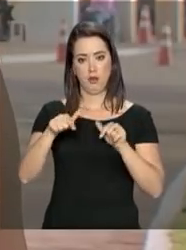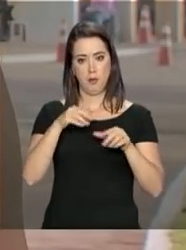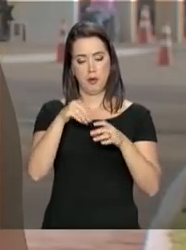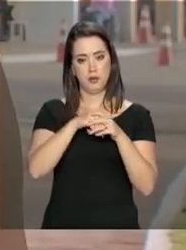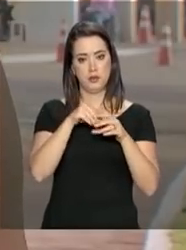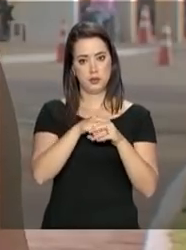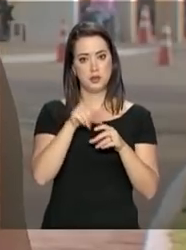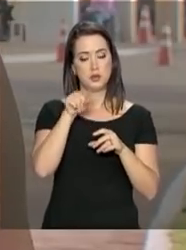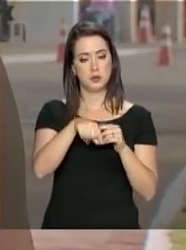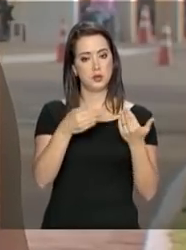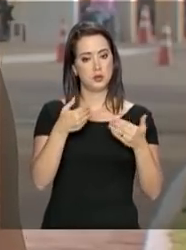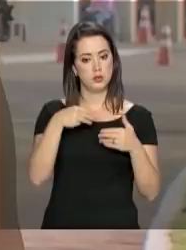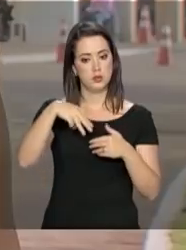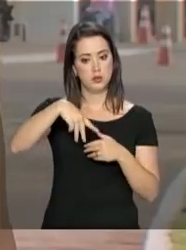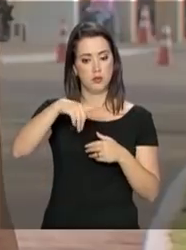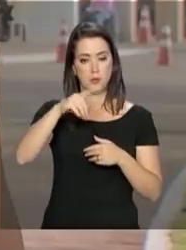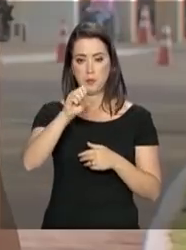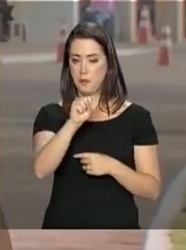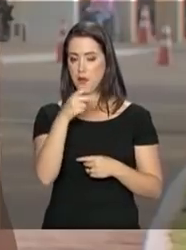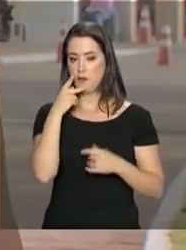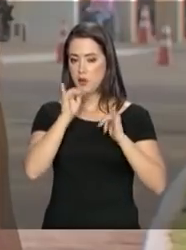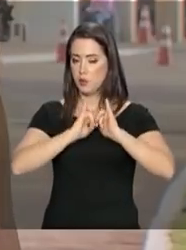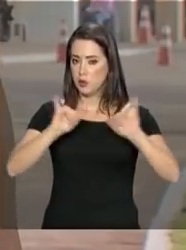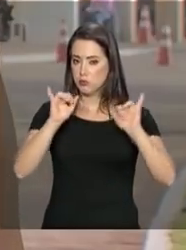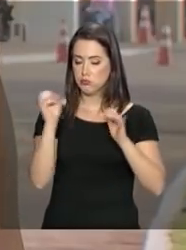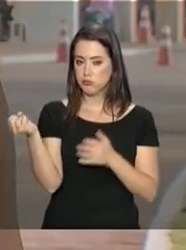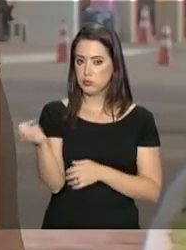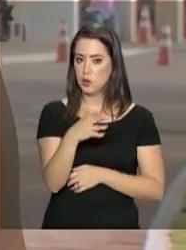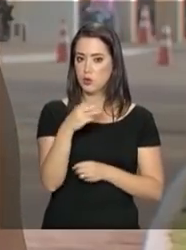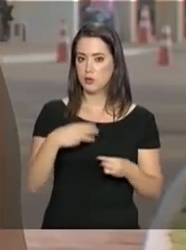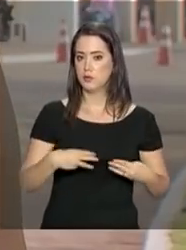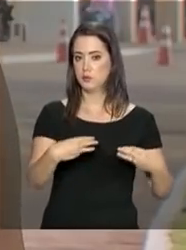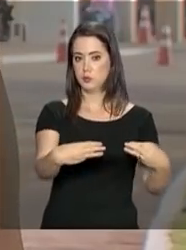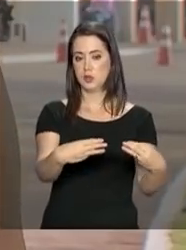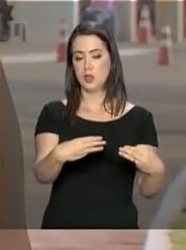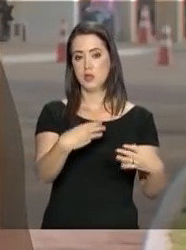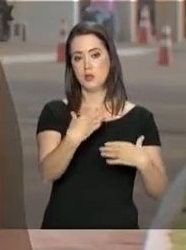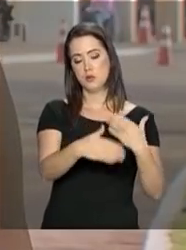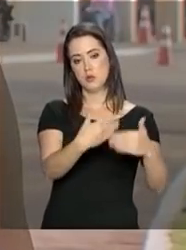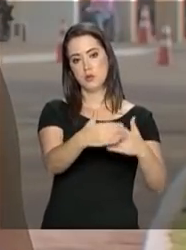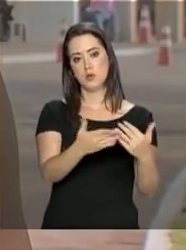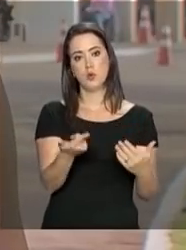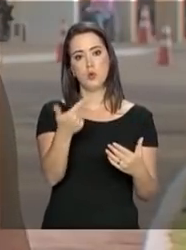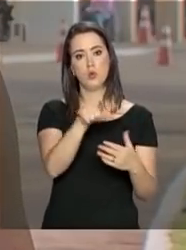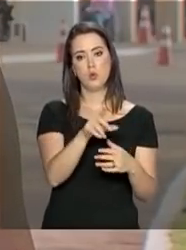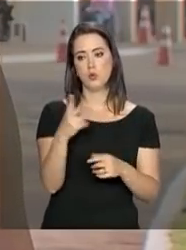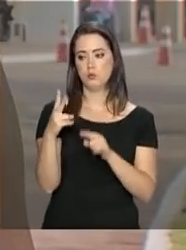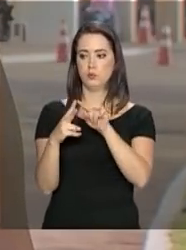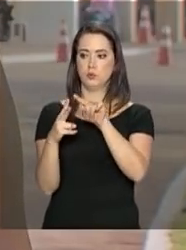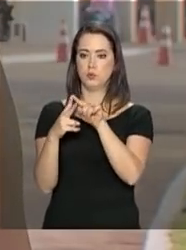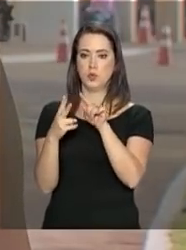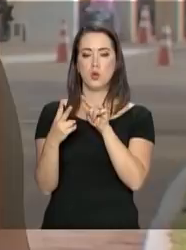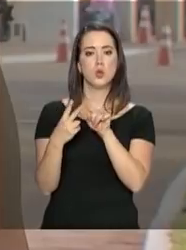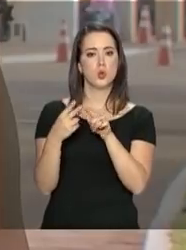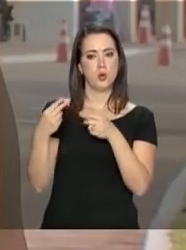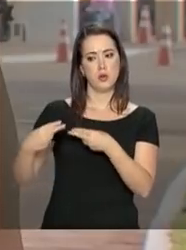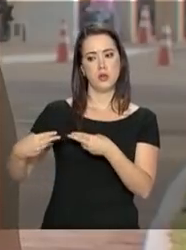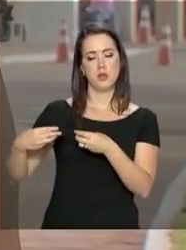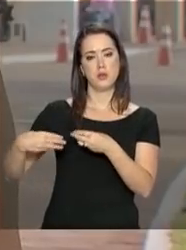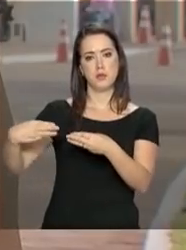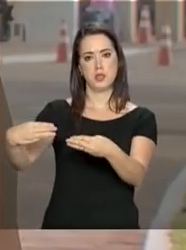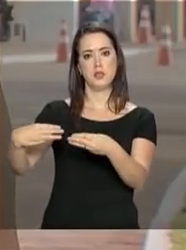gabinete de transição e anunciou que esse novo Ministério do Desenvolvimento Regional, ele vai abrigar outras duas pastas existentes,